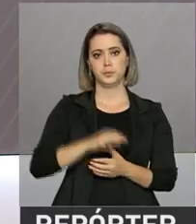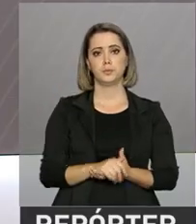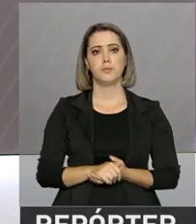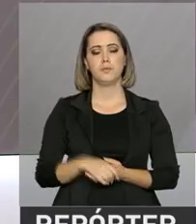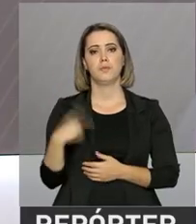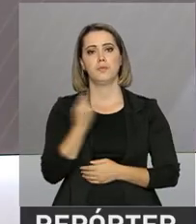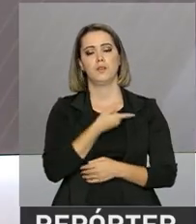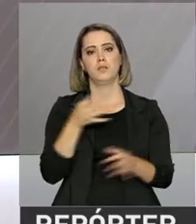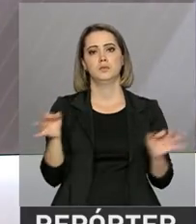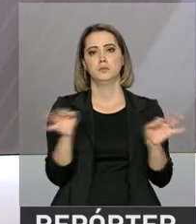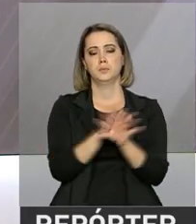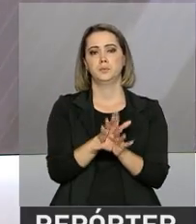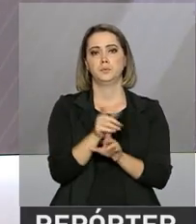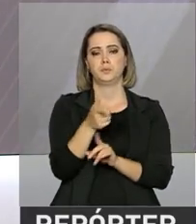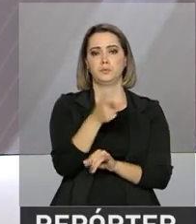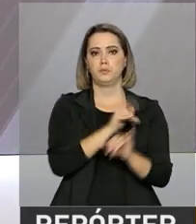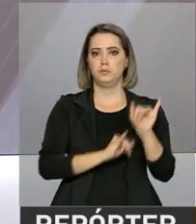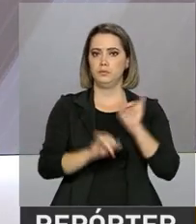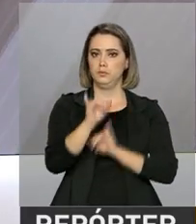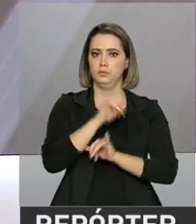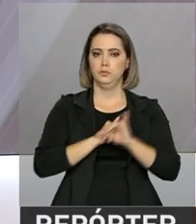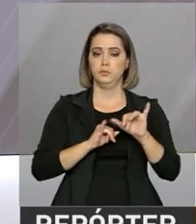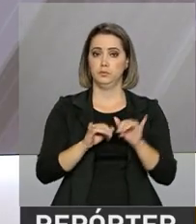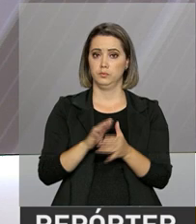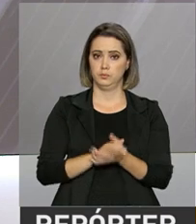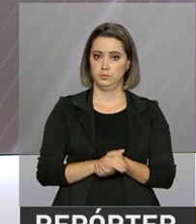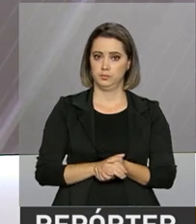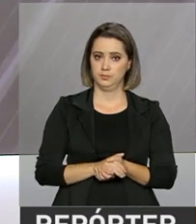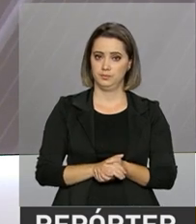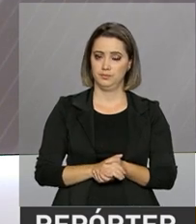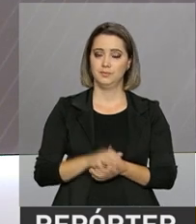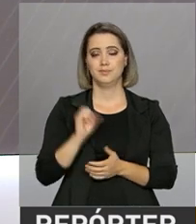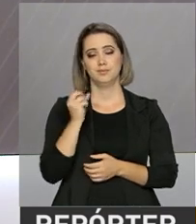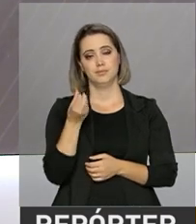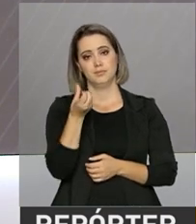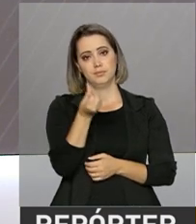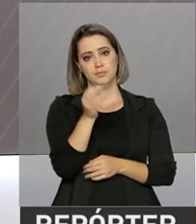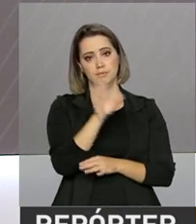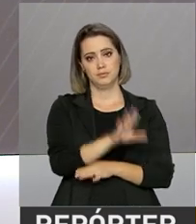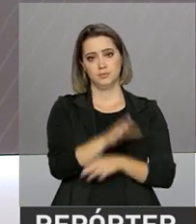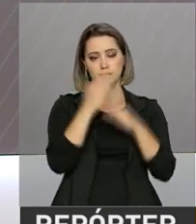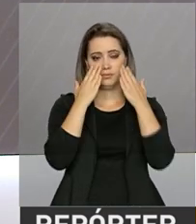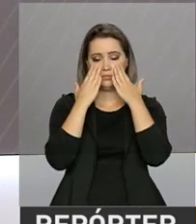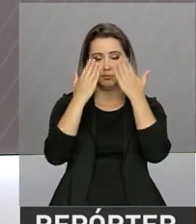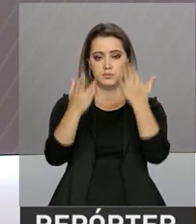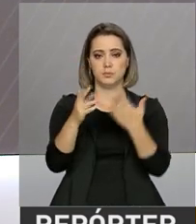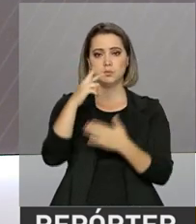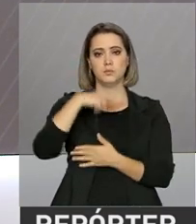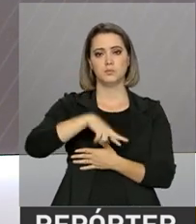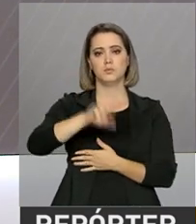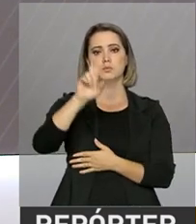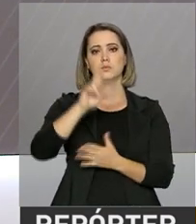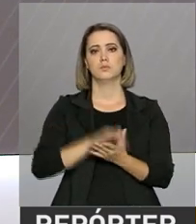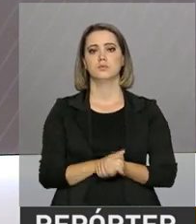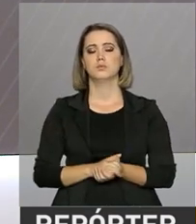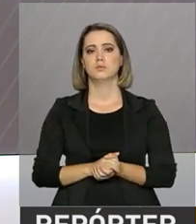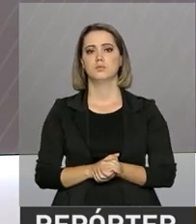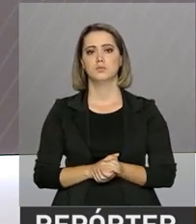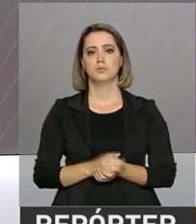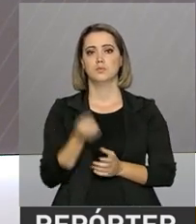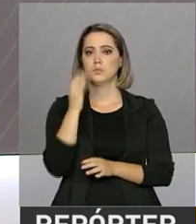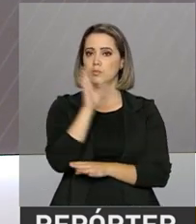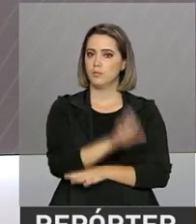Nós ficamos por aqui e podemos voltar a qualquer momento com mais informações ou às 6 da tarde na próxima edição do Repórter NBR.